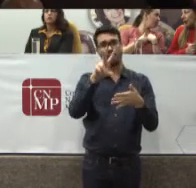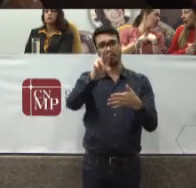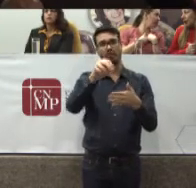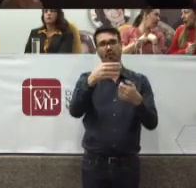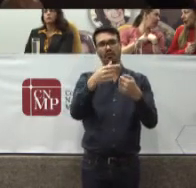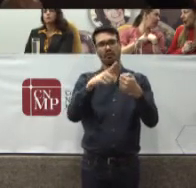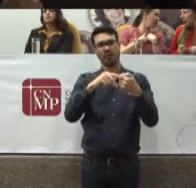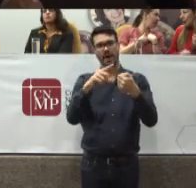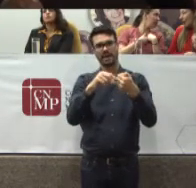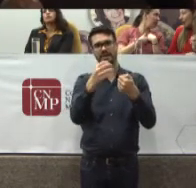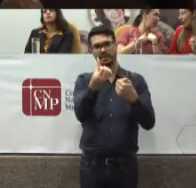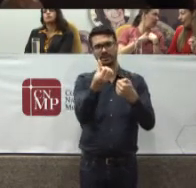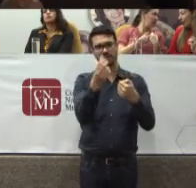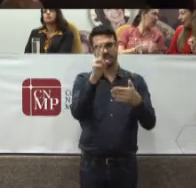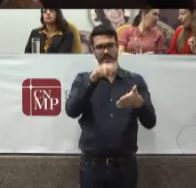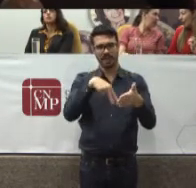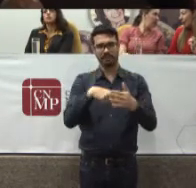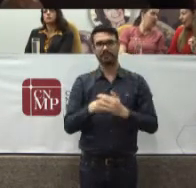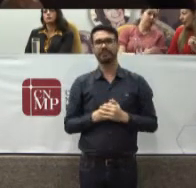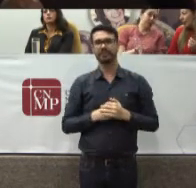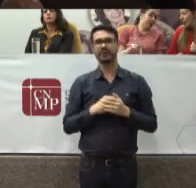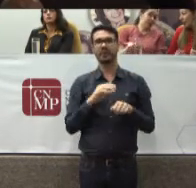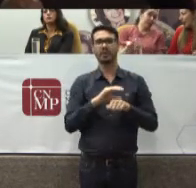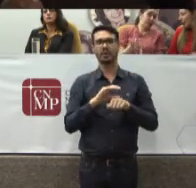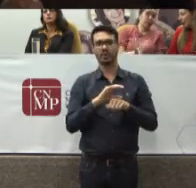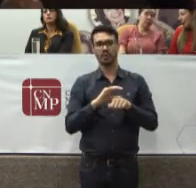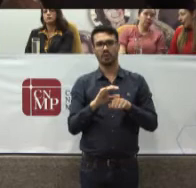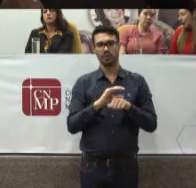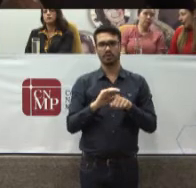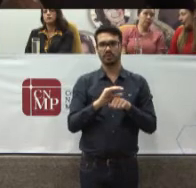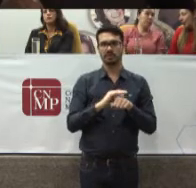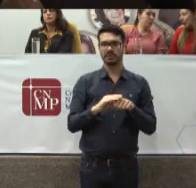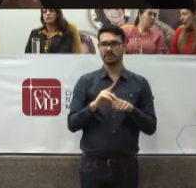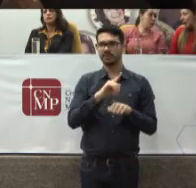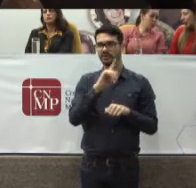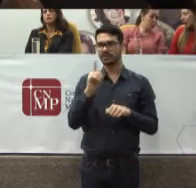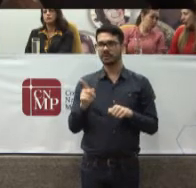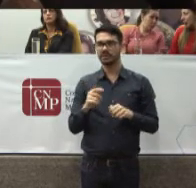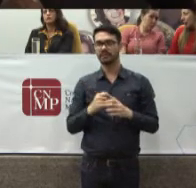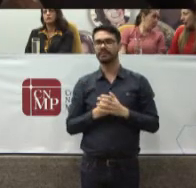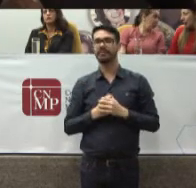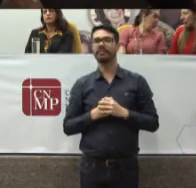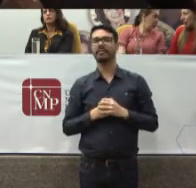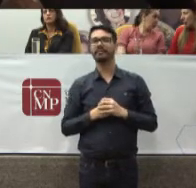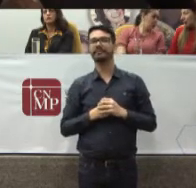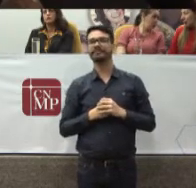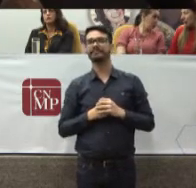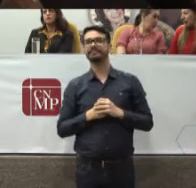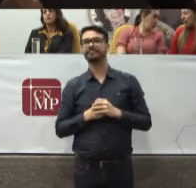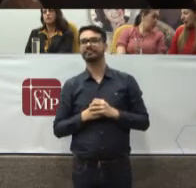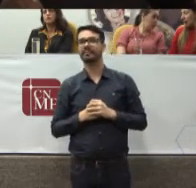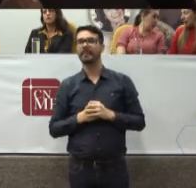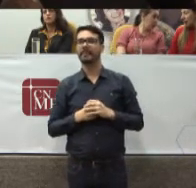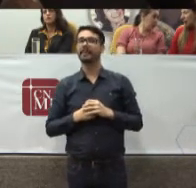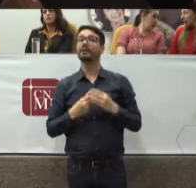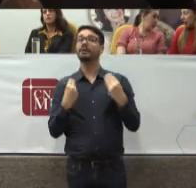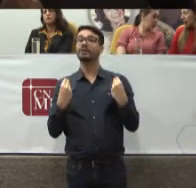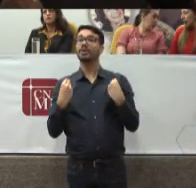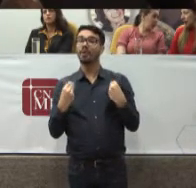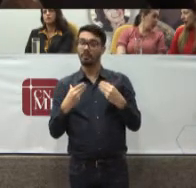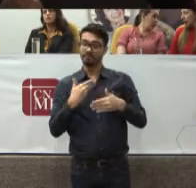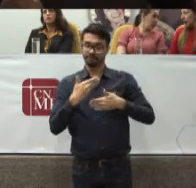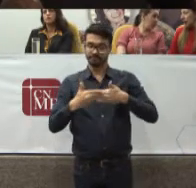Comecemos A situar Não só A saúde Como direito Humano Mas De como Ele vem